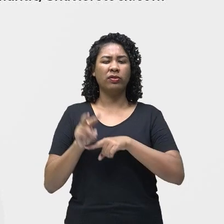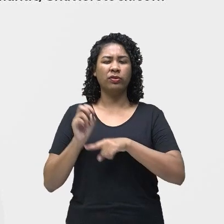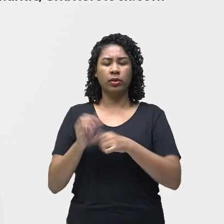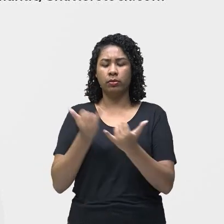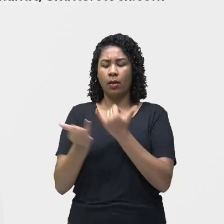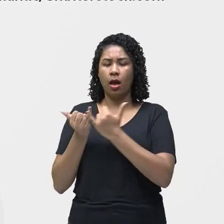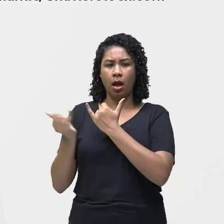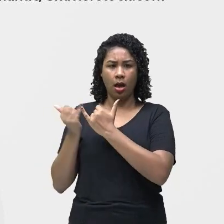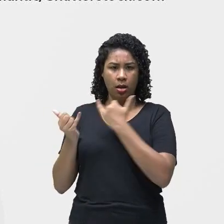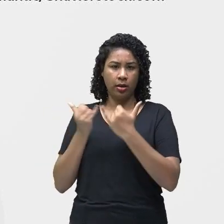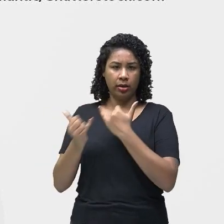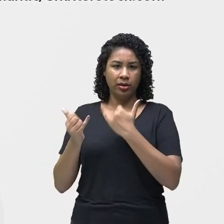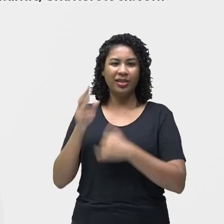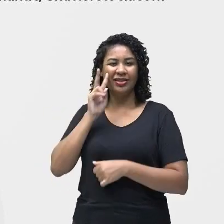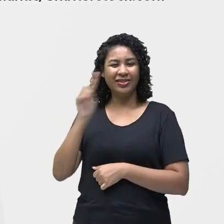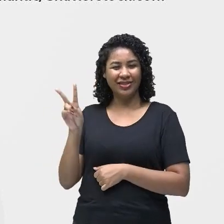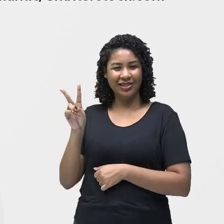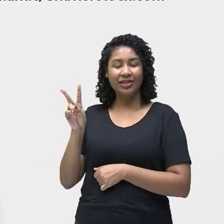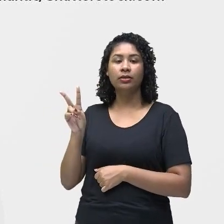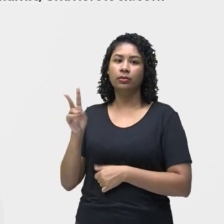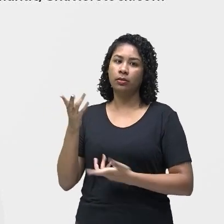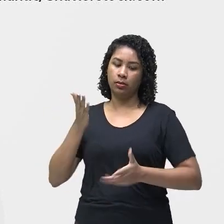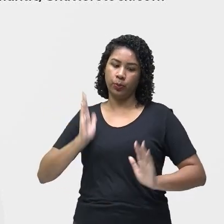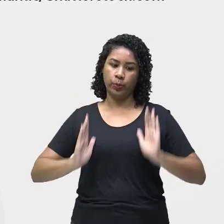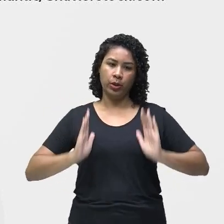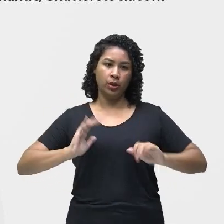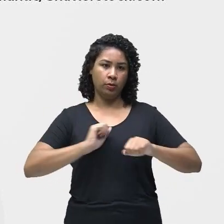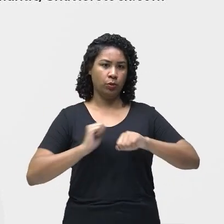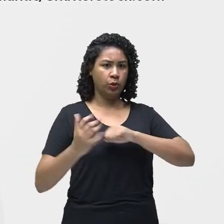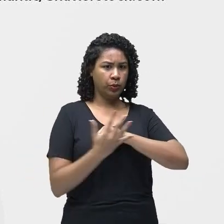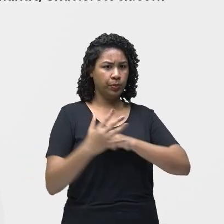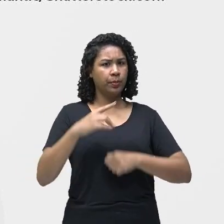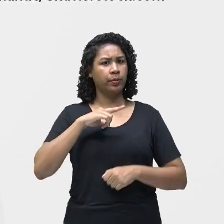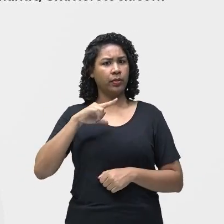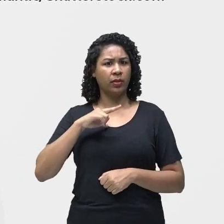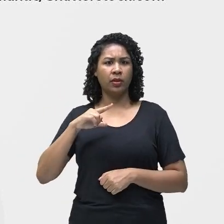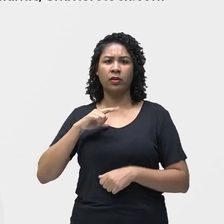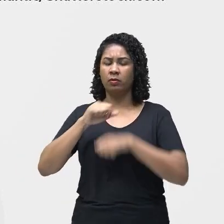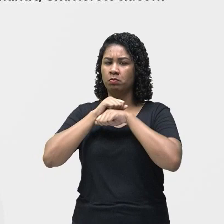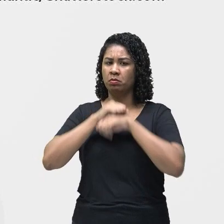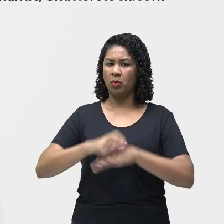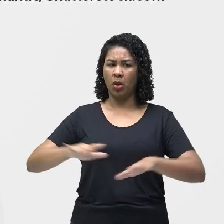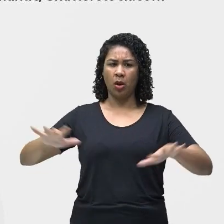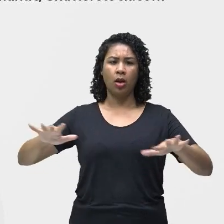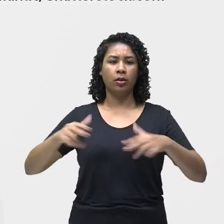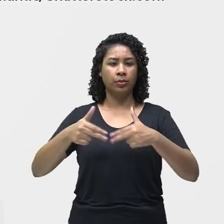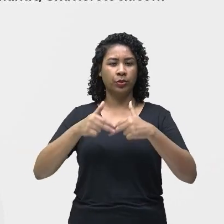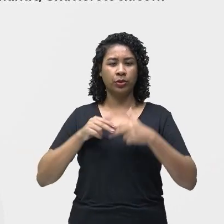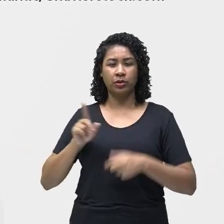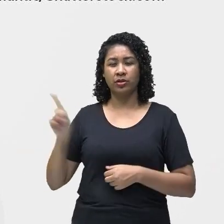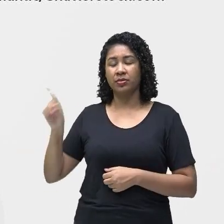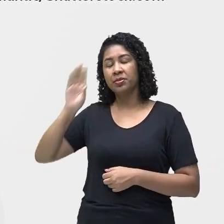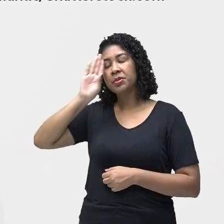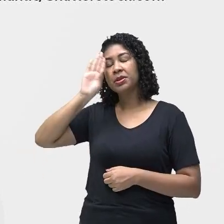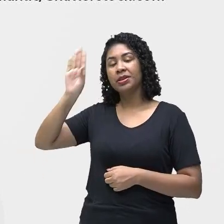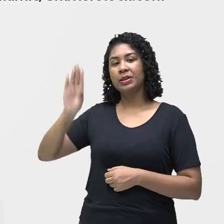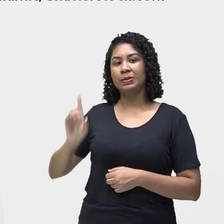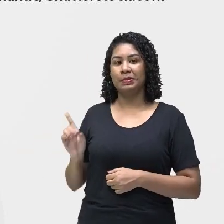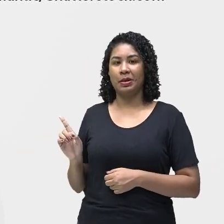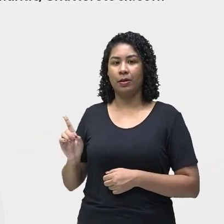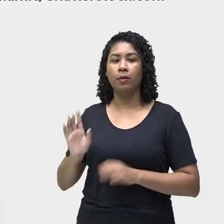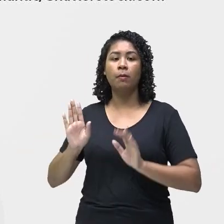viu aí, de uma pandemia, nós saímos de uma grande virose, que o coronavírus teve o papel principal.